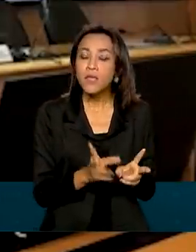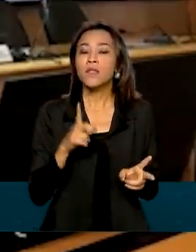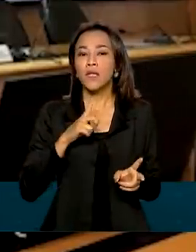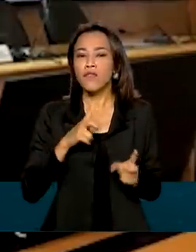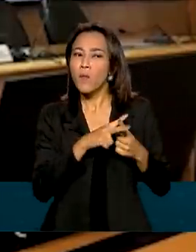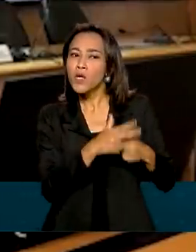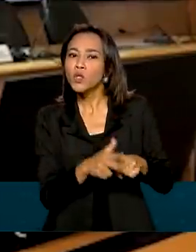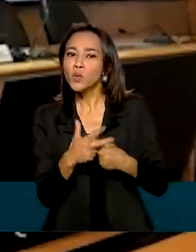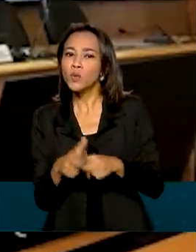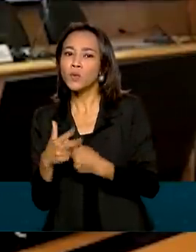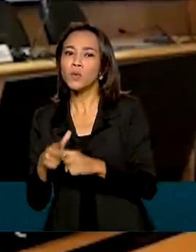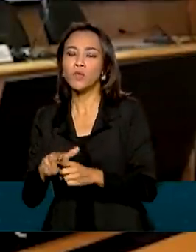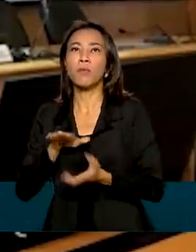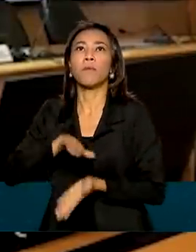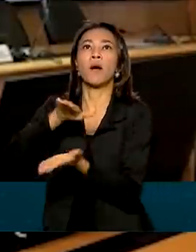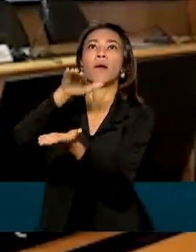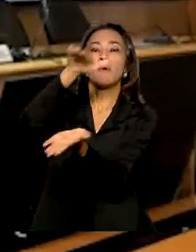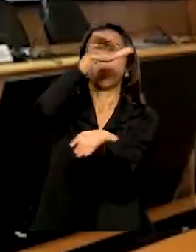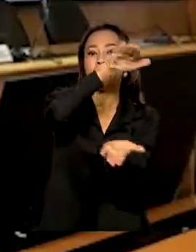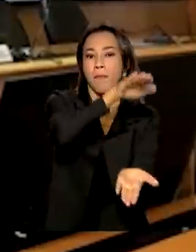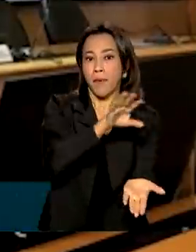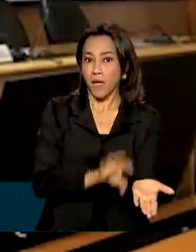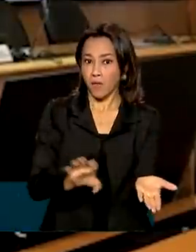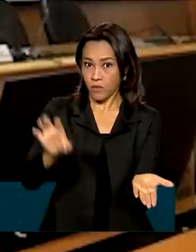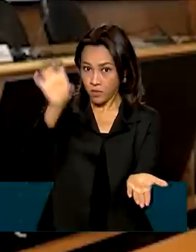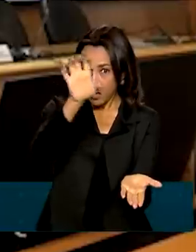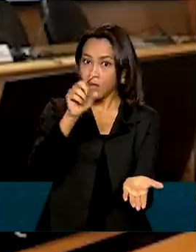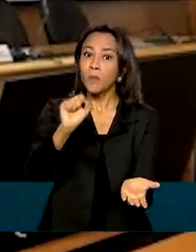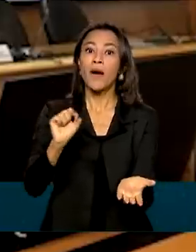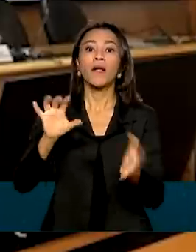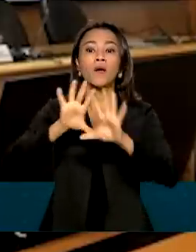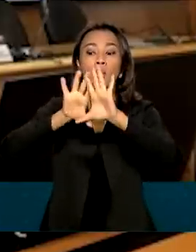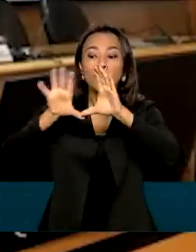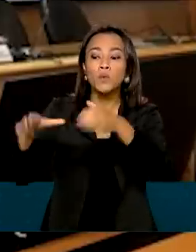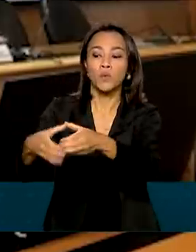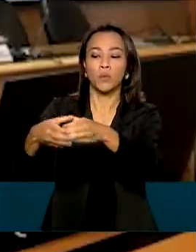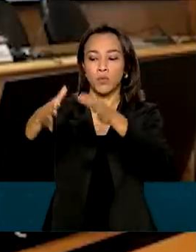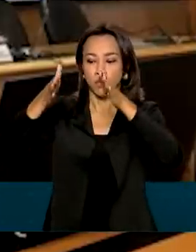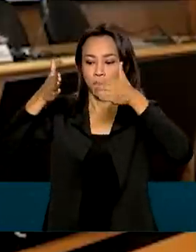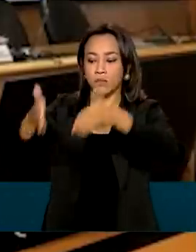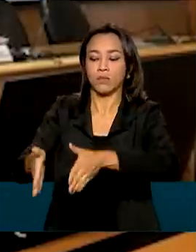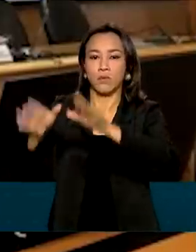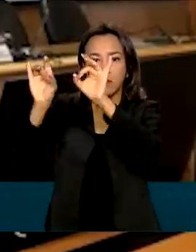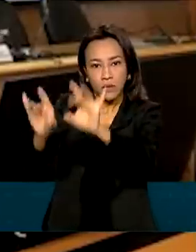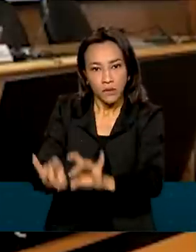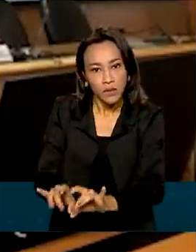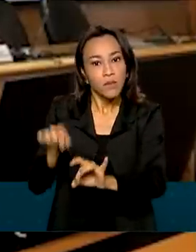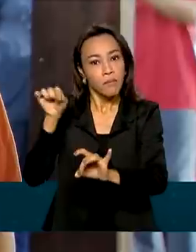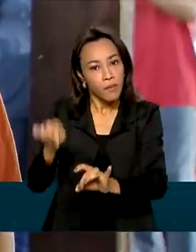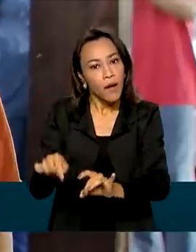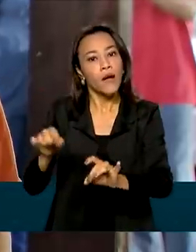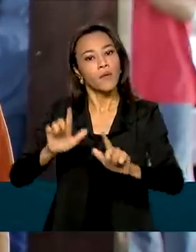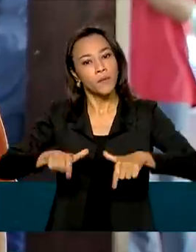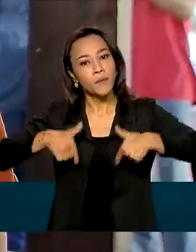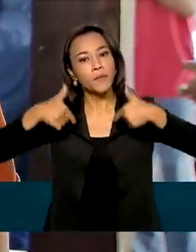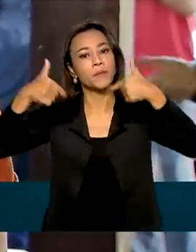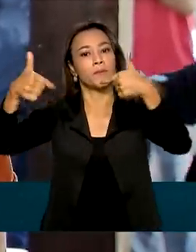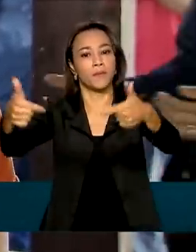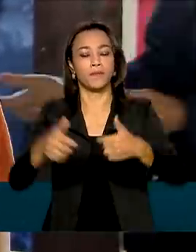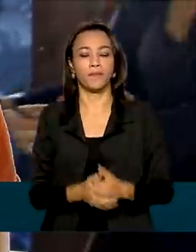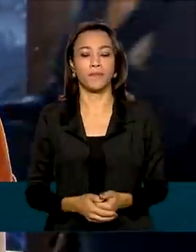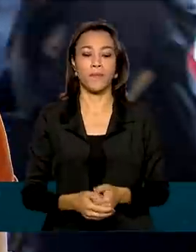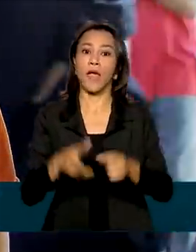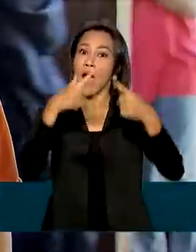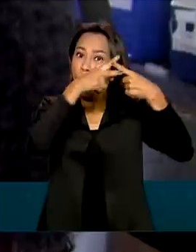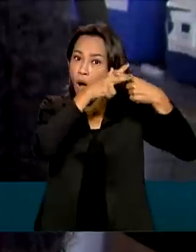perseguindo essa lógica dos grupos prioritários, que foi uma lógica construída para o enfrentamento da pandemia. Esse ajuste